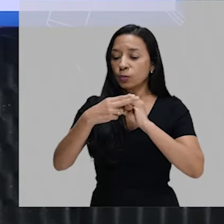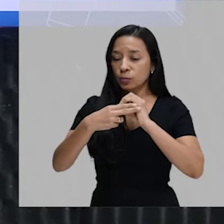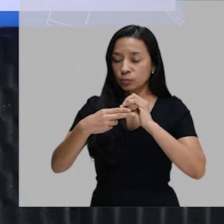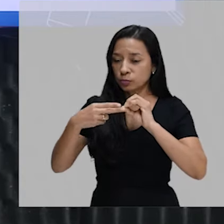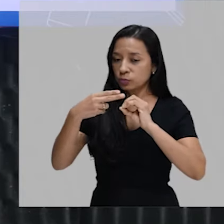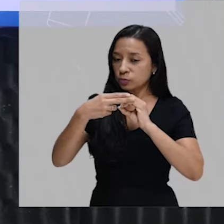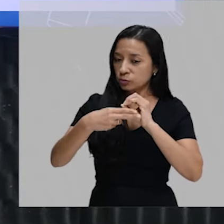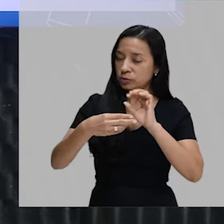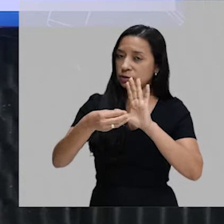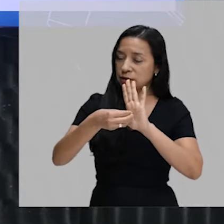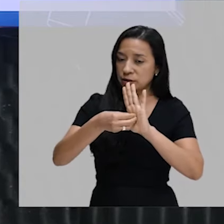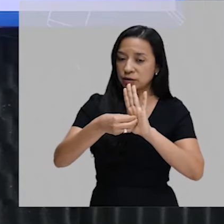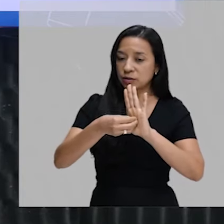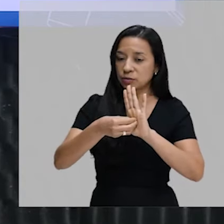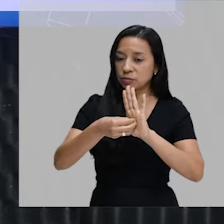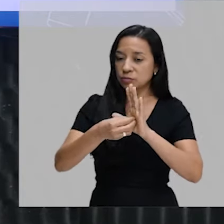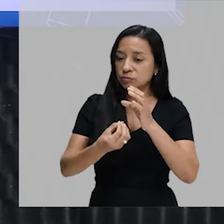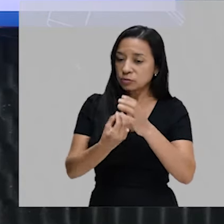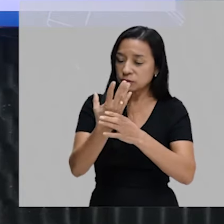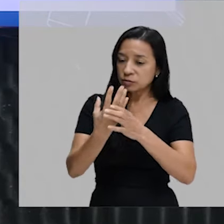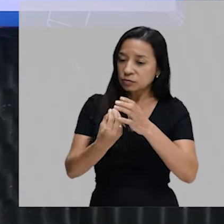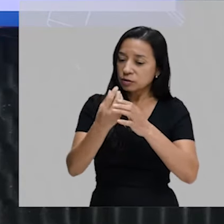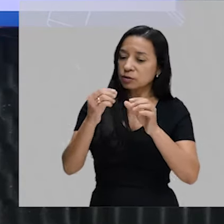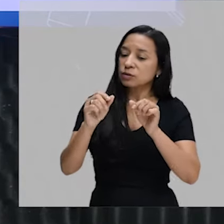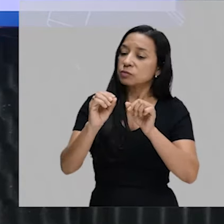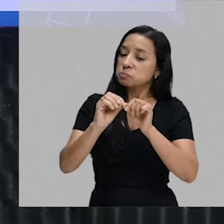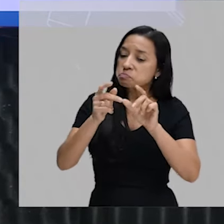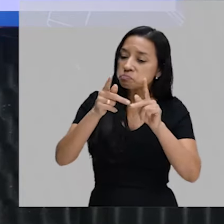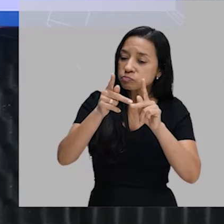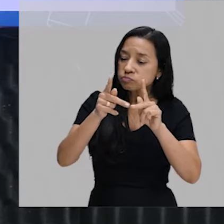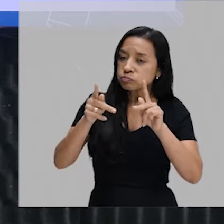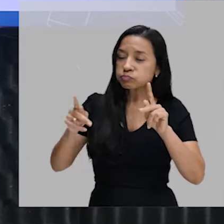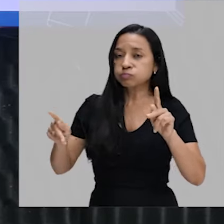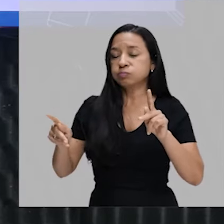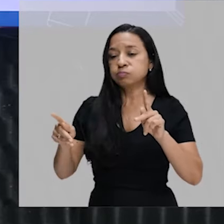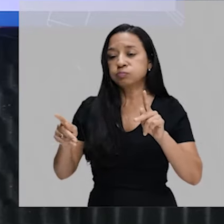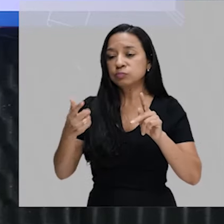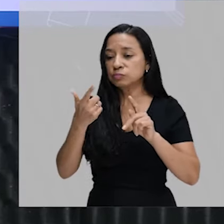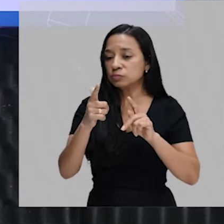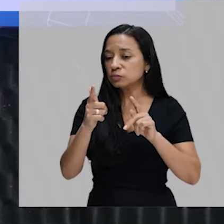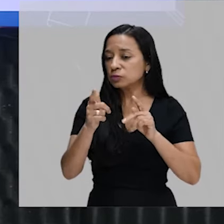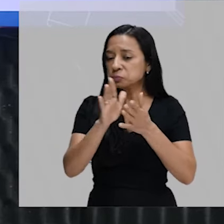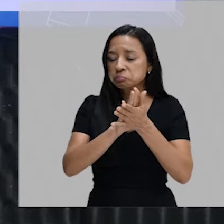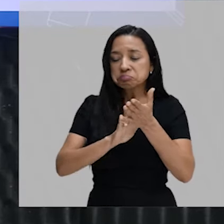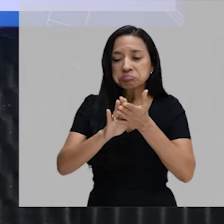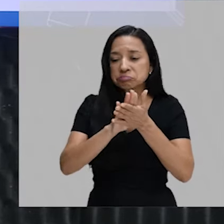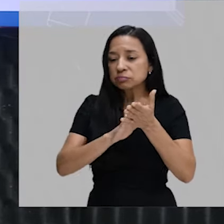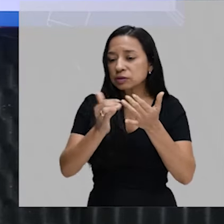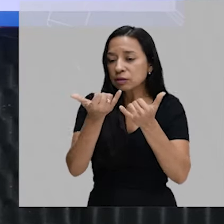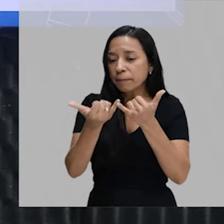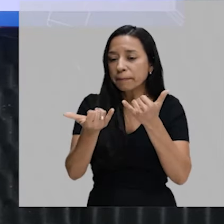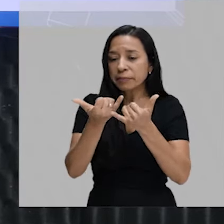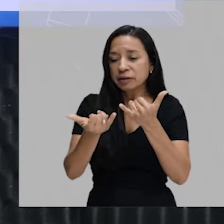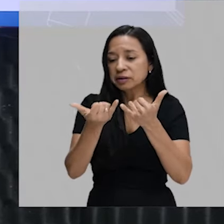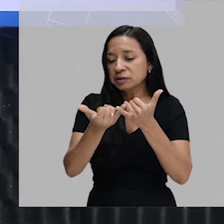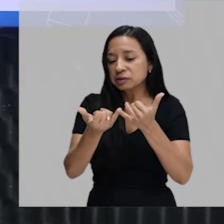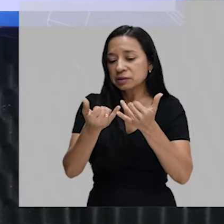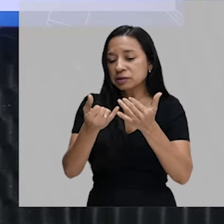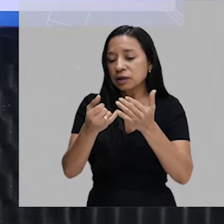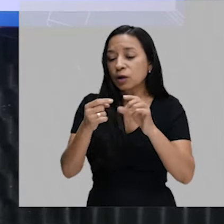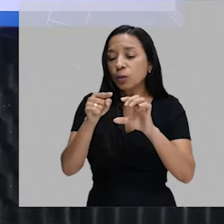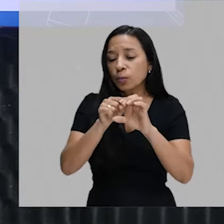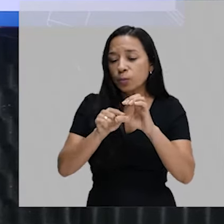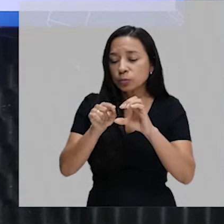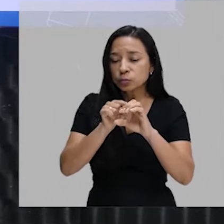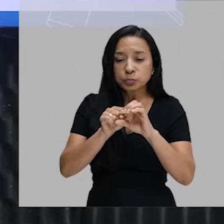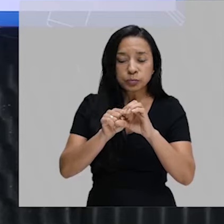produzir proteína. Então, não vai ter nenhuma função parecida com a do núcleo. A letra